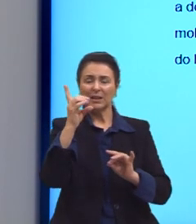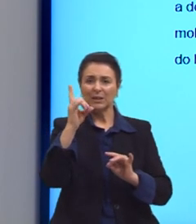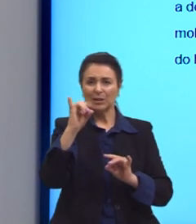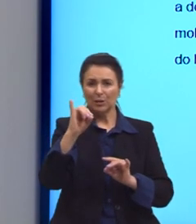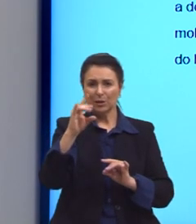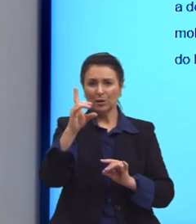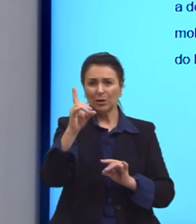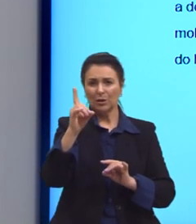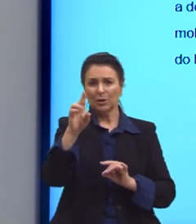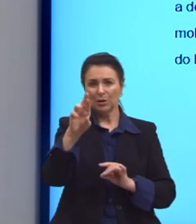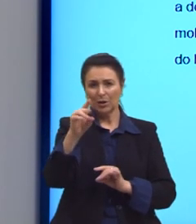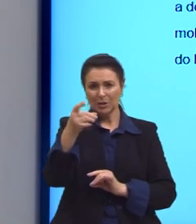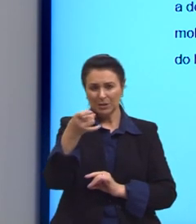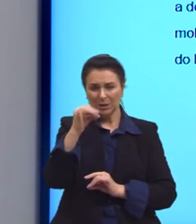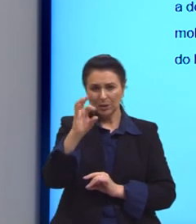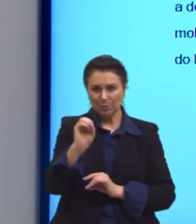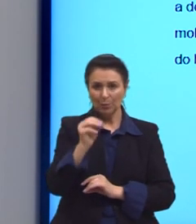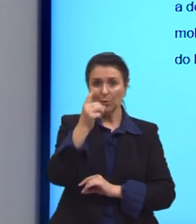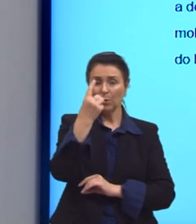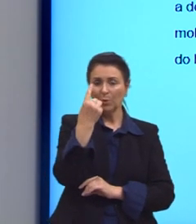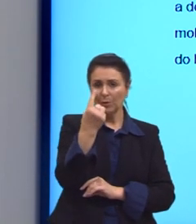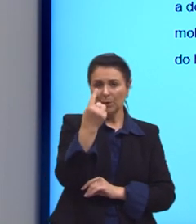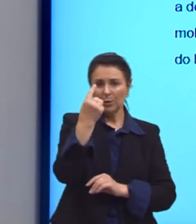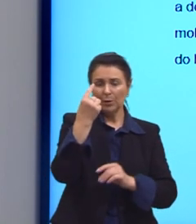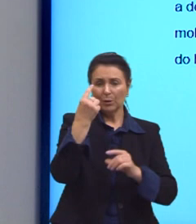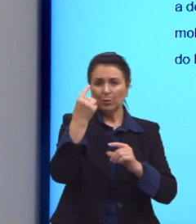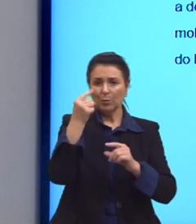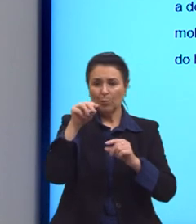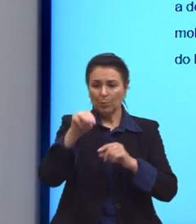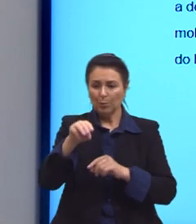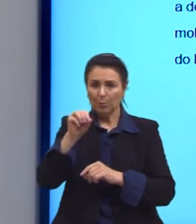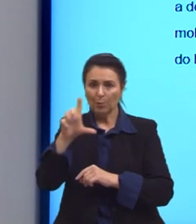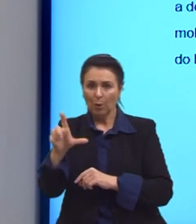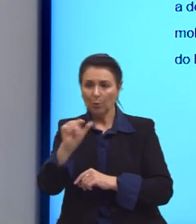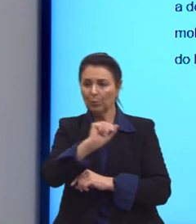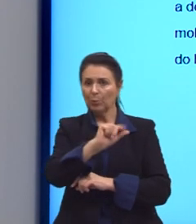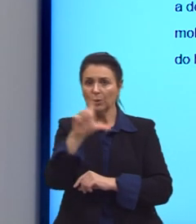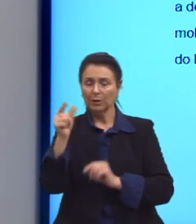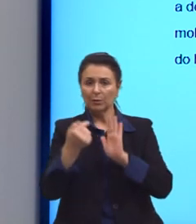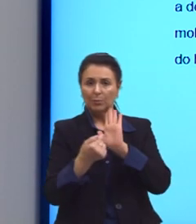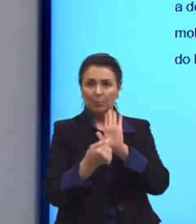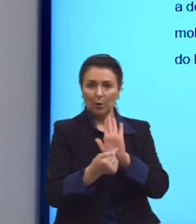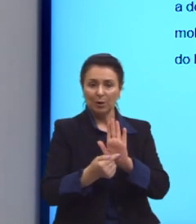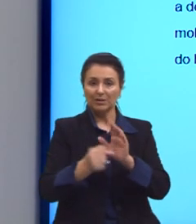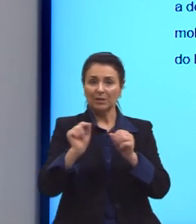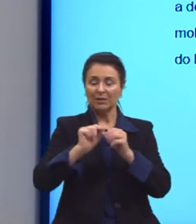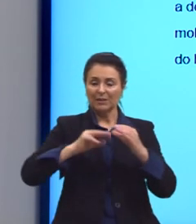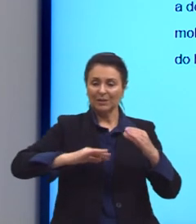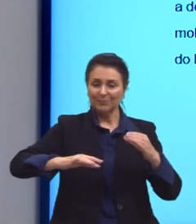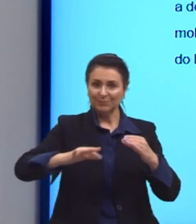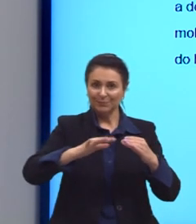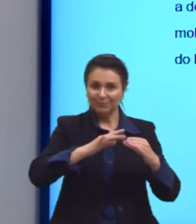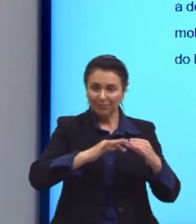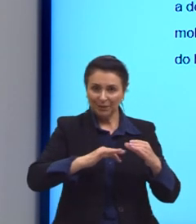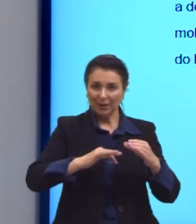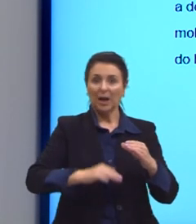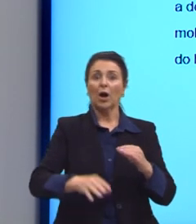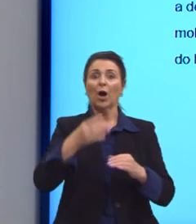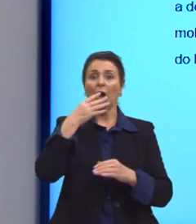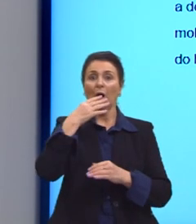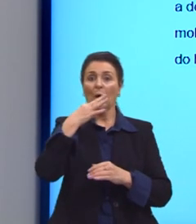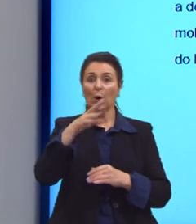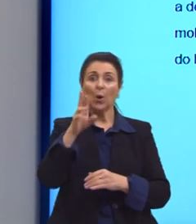0,1 mol por litro e um indicador que faz com que a solução fique cor-de-rosa se estiver básica